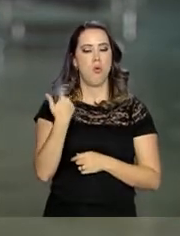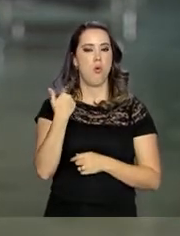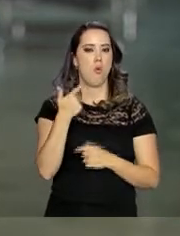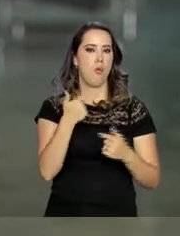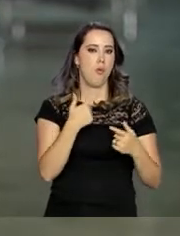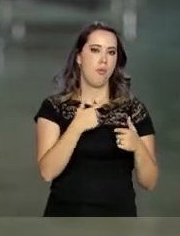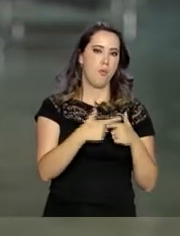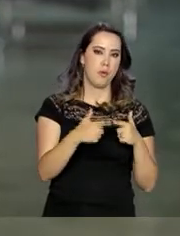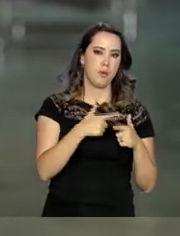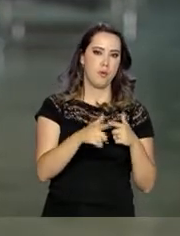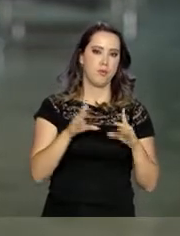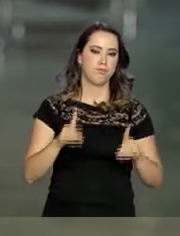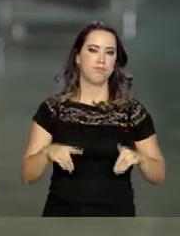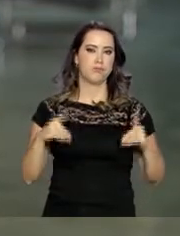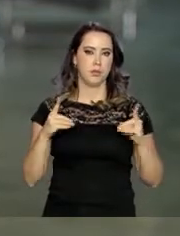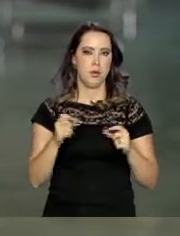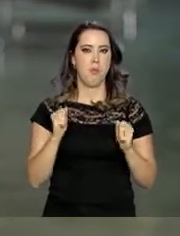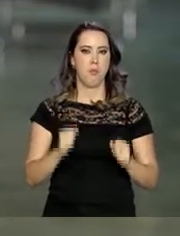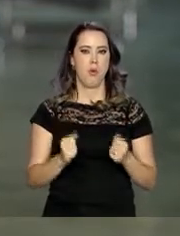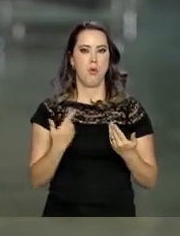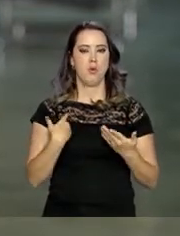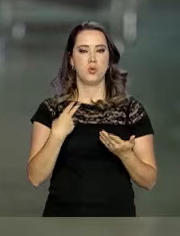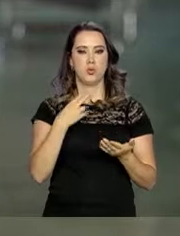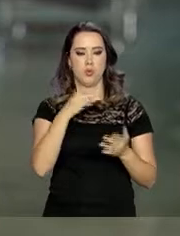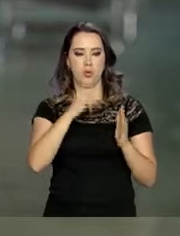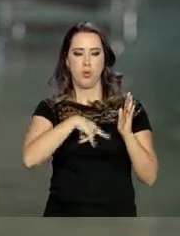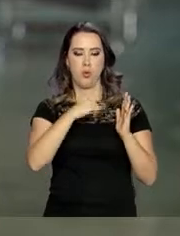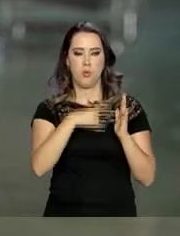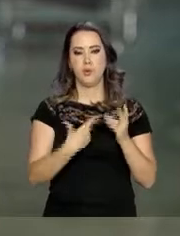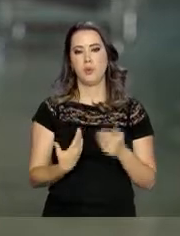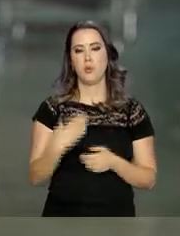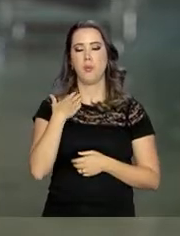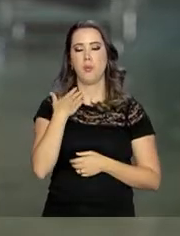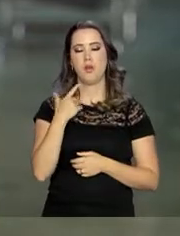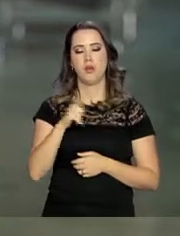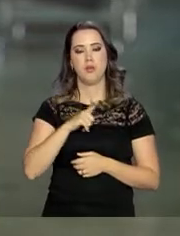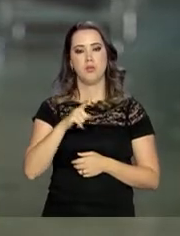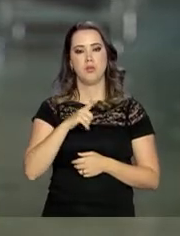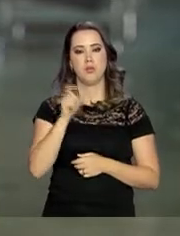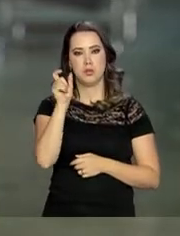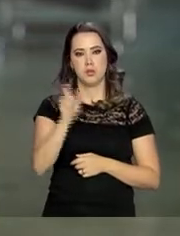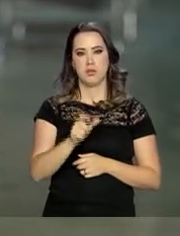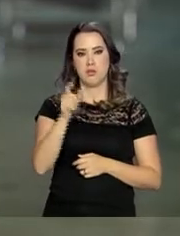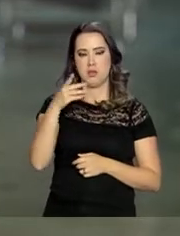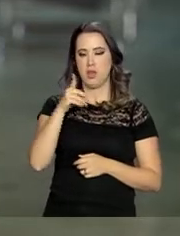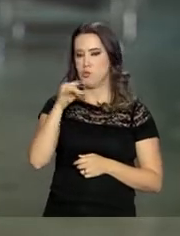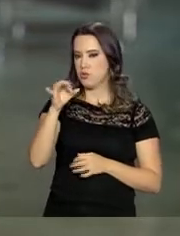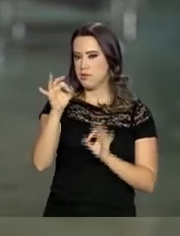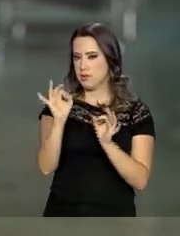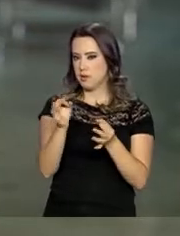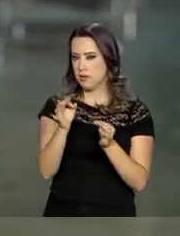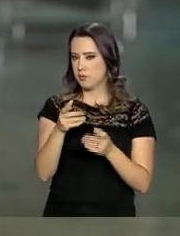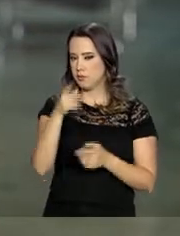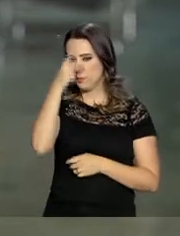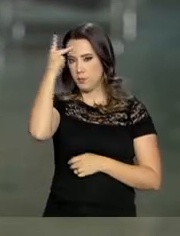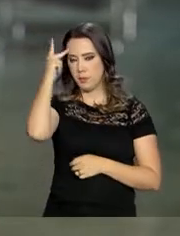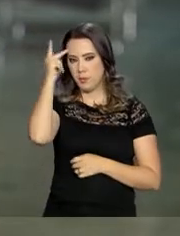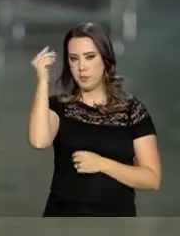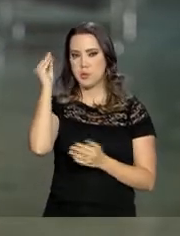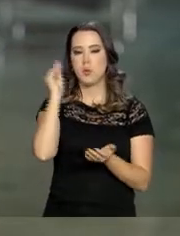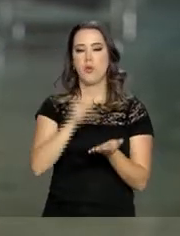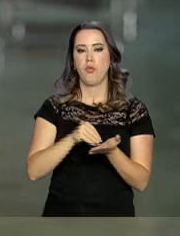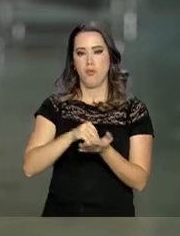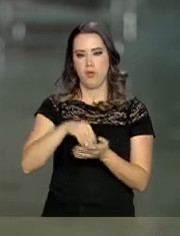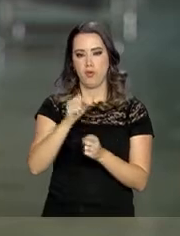meio de uma procuração. Os bancos costumam colocar uma data para que a pessoa faça a prova de vida. E quem ainda não